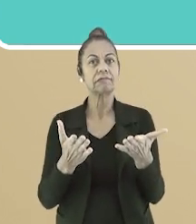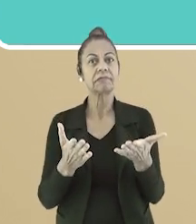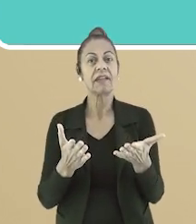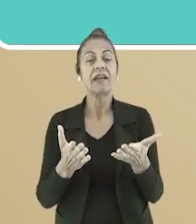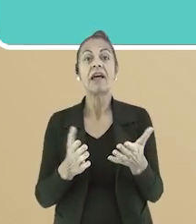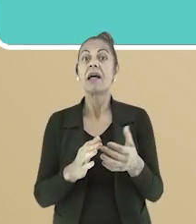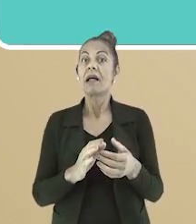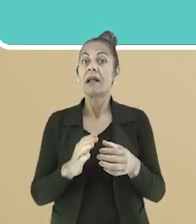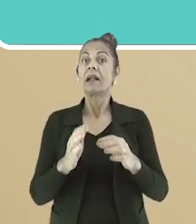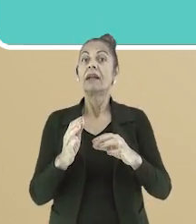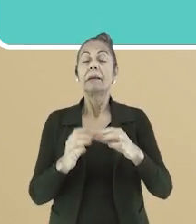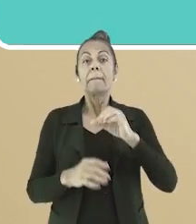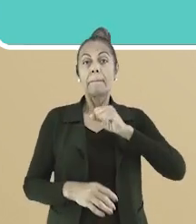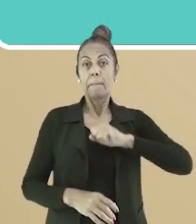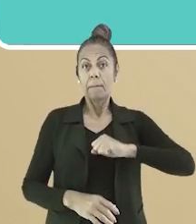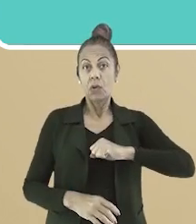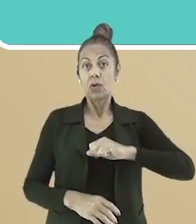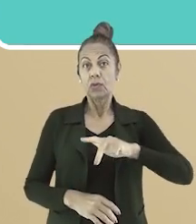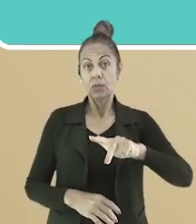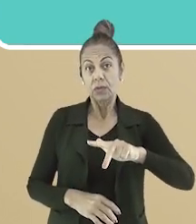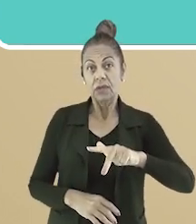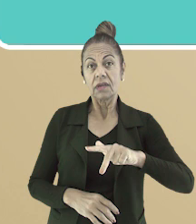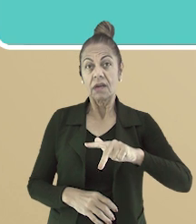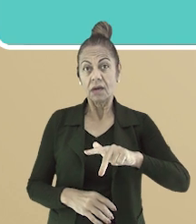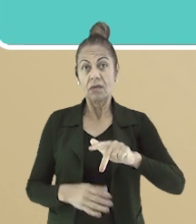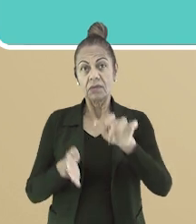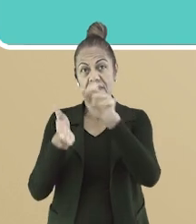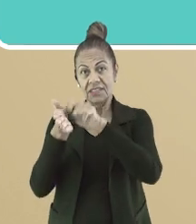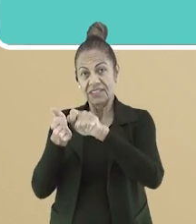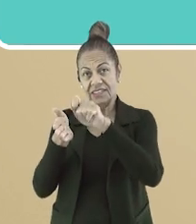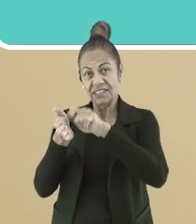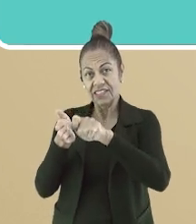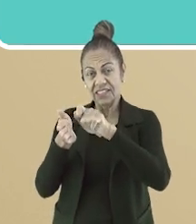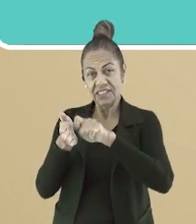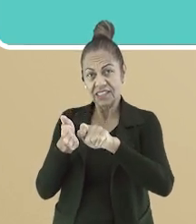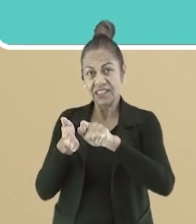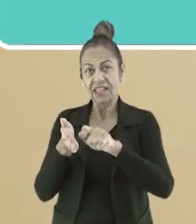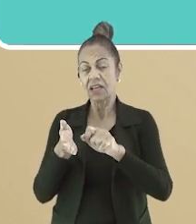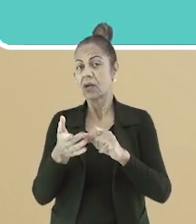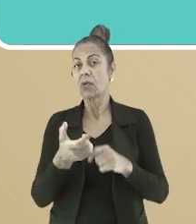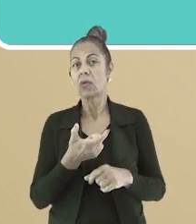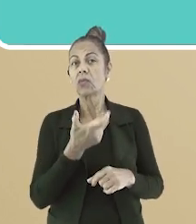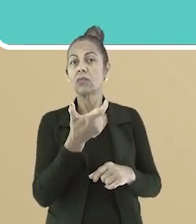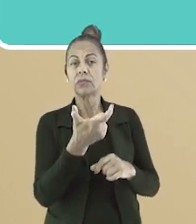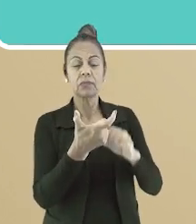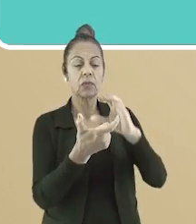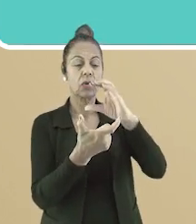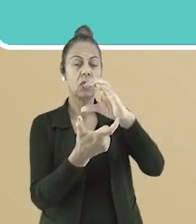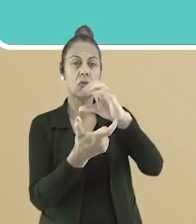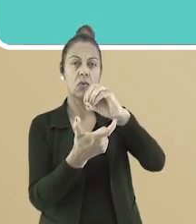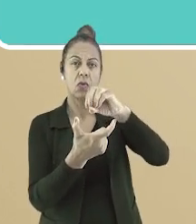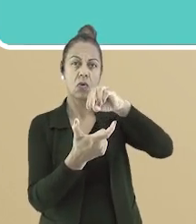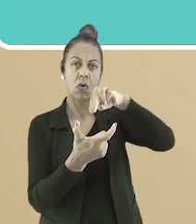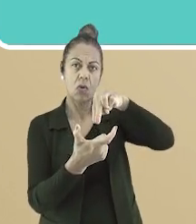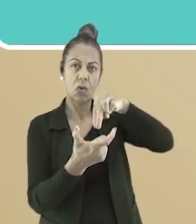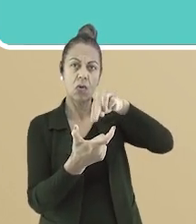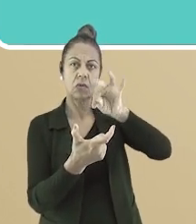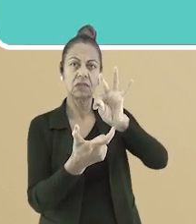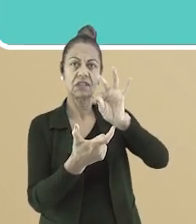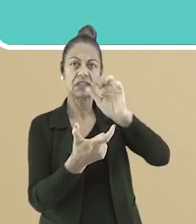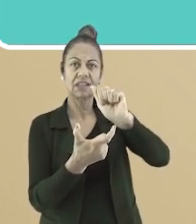que no português do Brasil. Mas, no português de Portugal, ela é escrita e pronunciada da seguinte maneira. Com